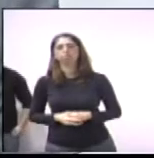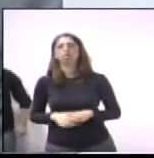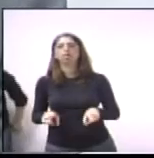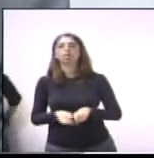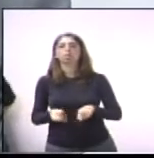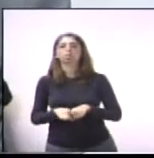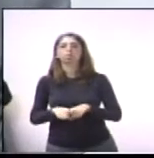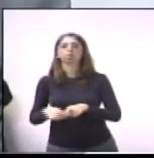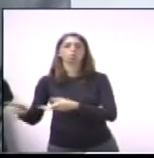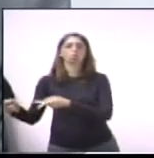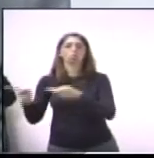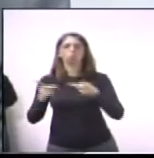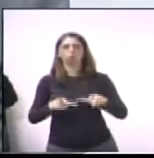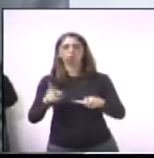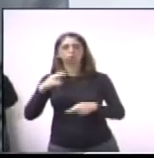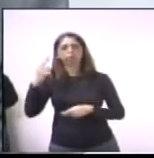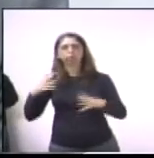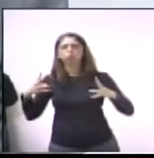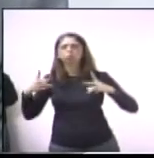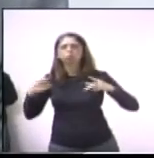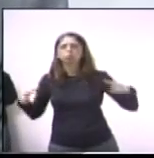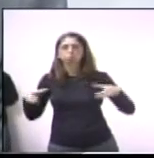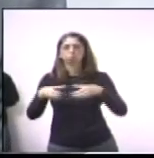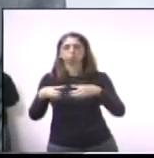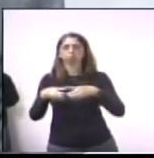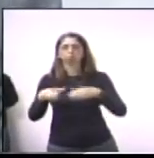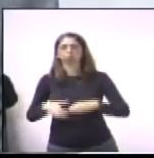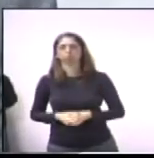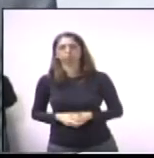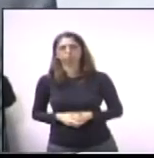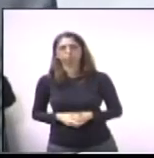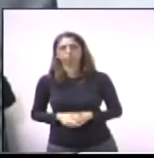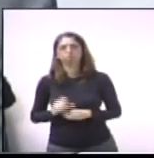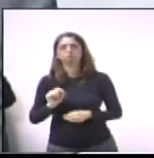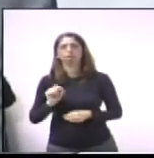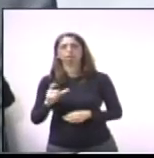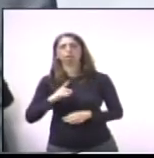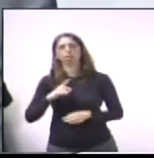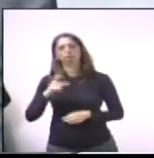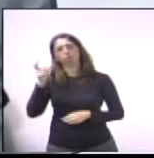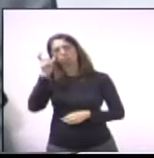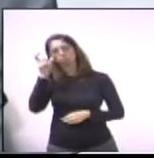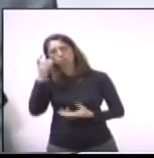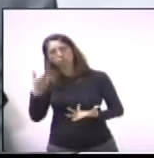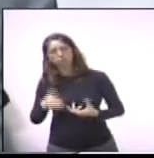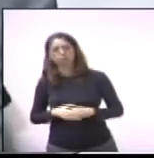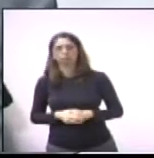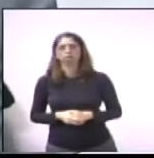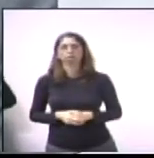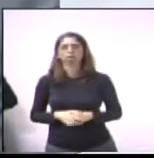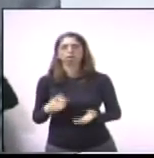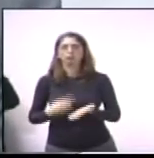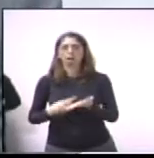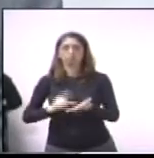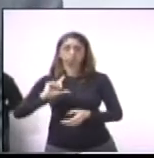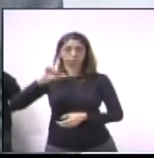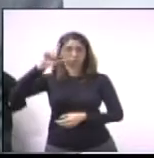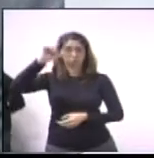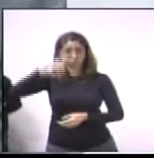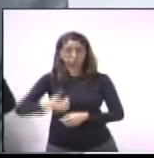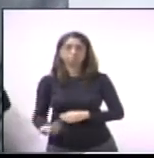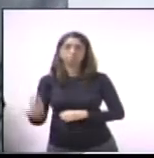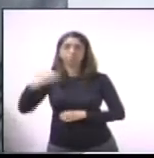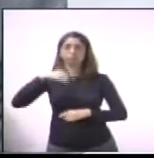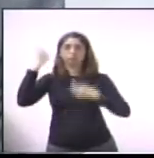convidando a todos os vereadores, e aí, se tiverem interessados, a gente avisa depois a participar, então, dessa